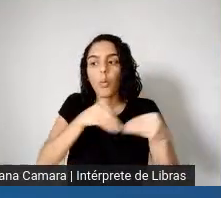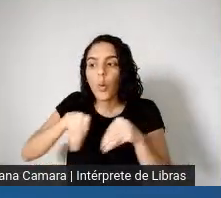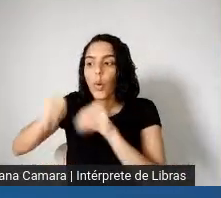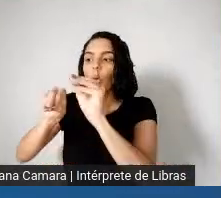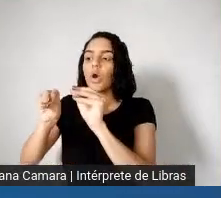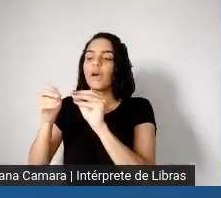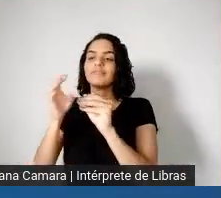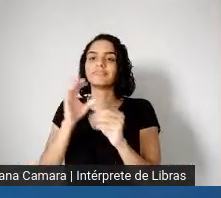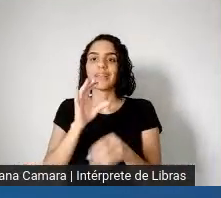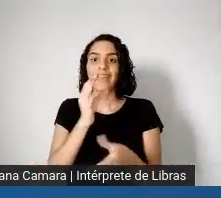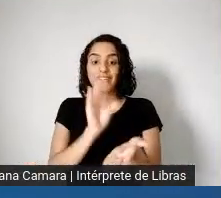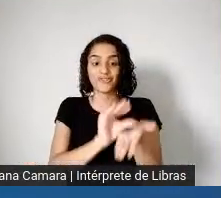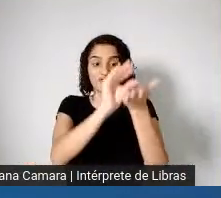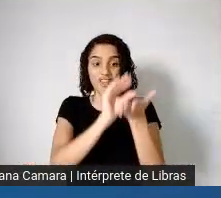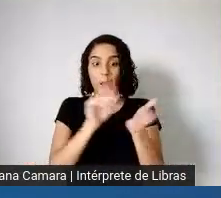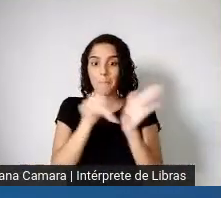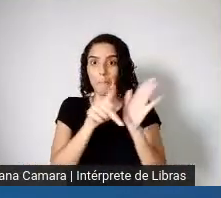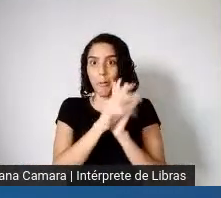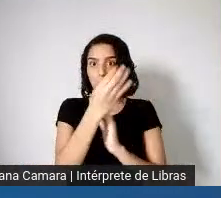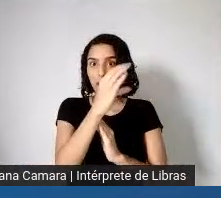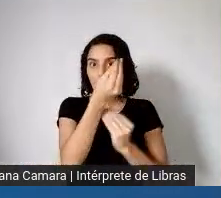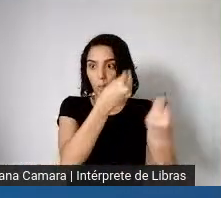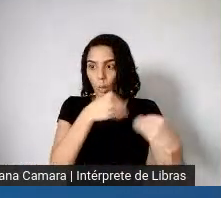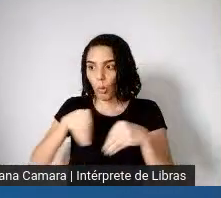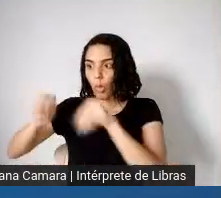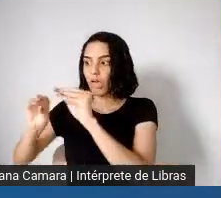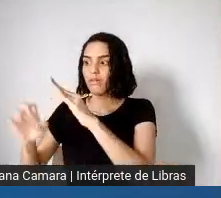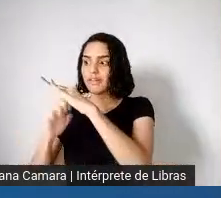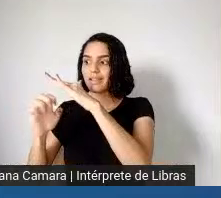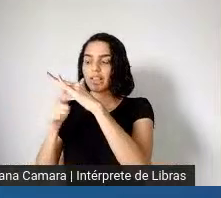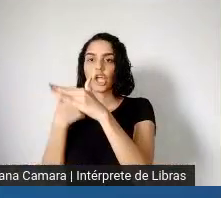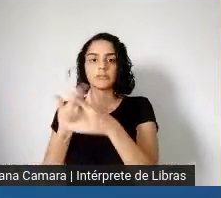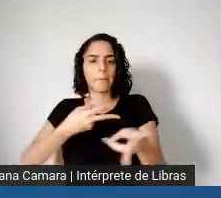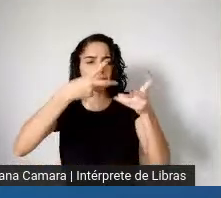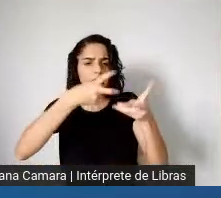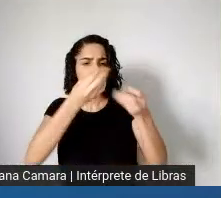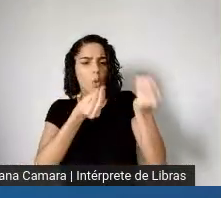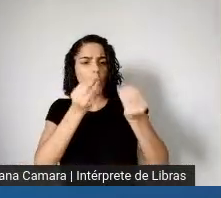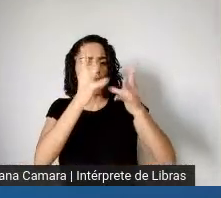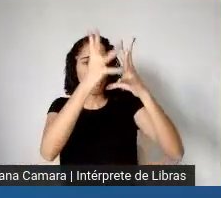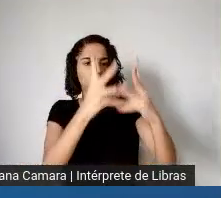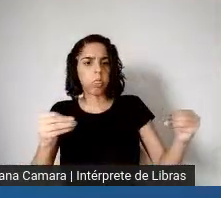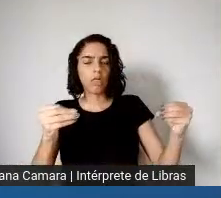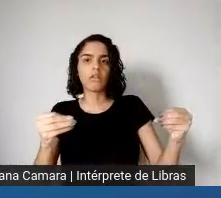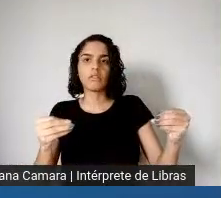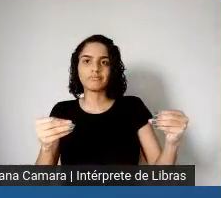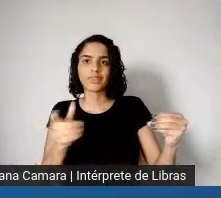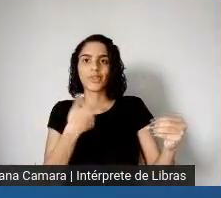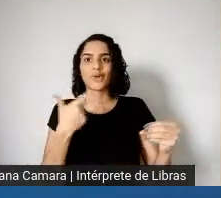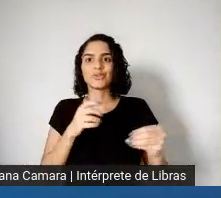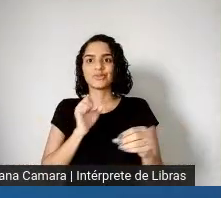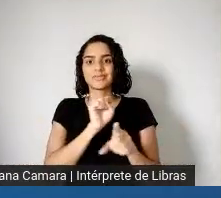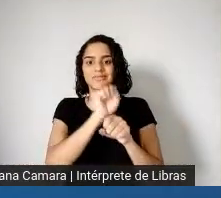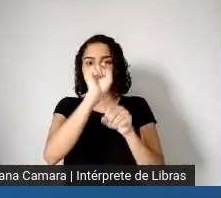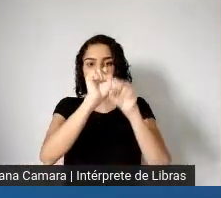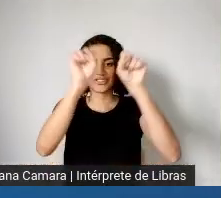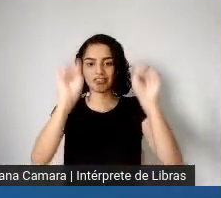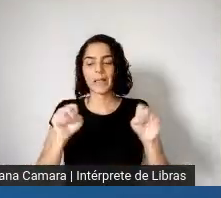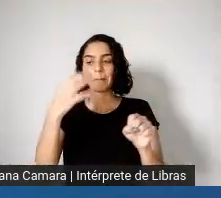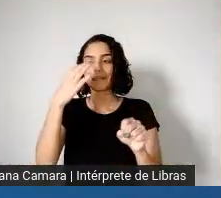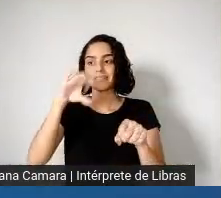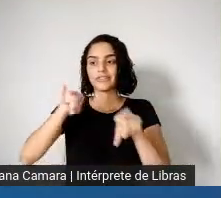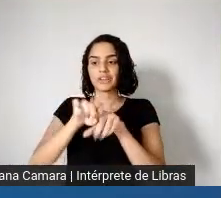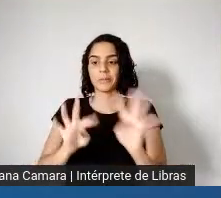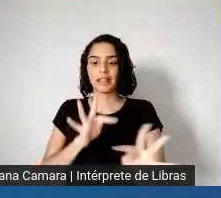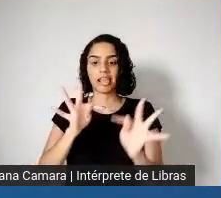para a ciência e a gente vê a degradação do nosso sistema científico-tecnológico de